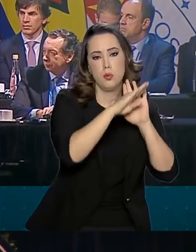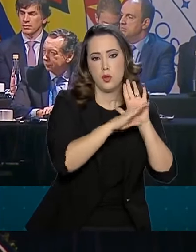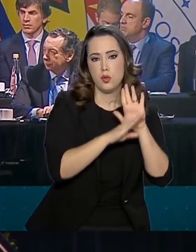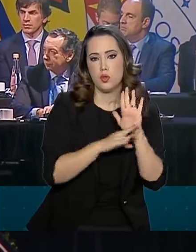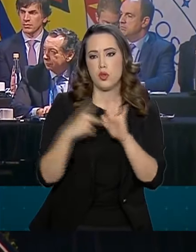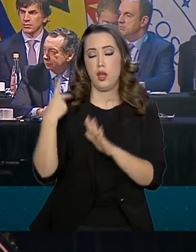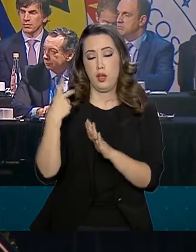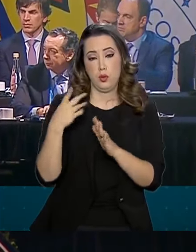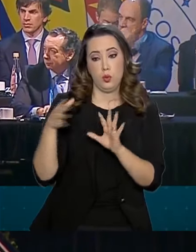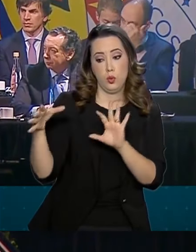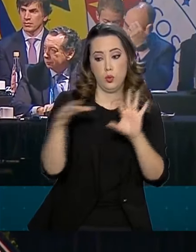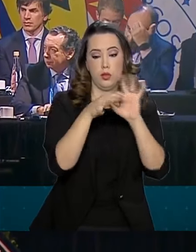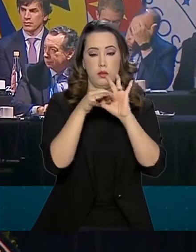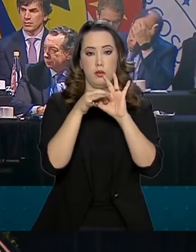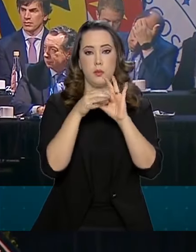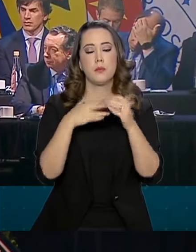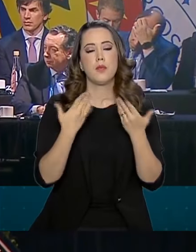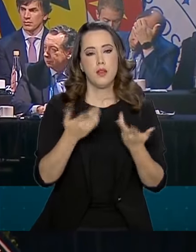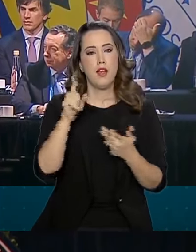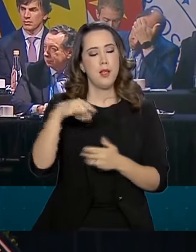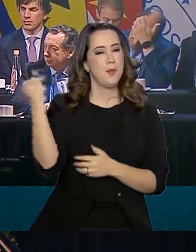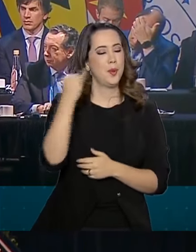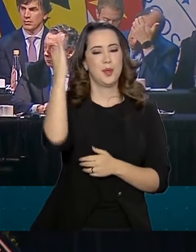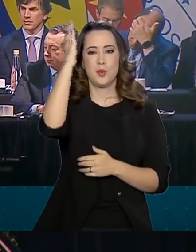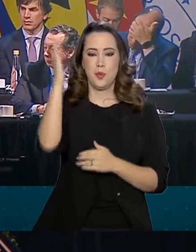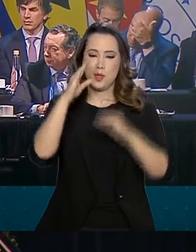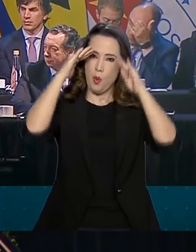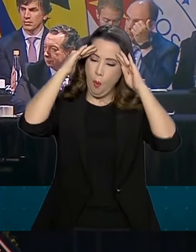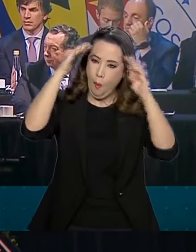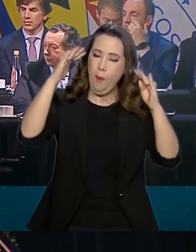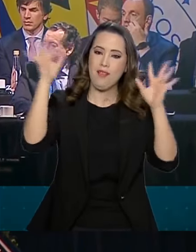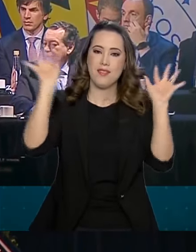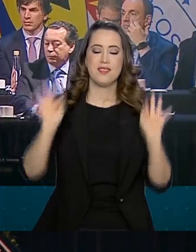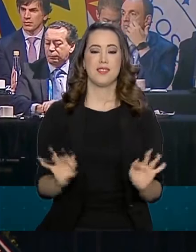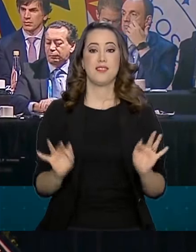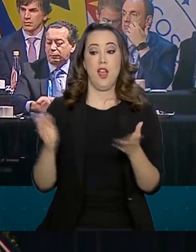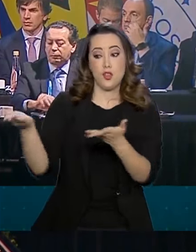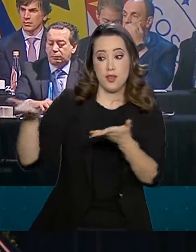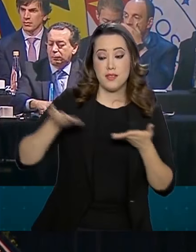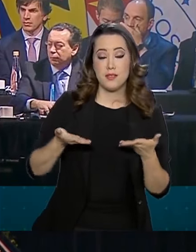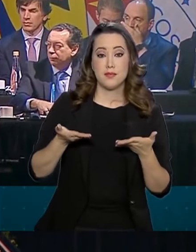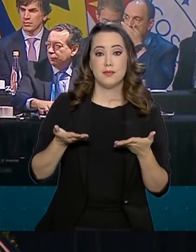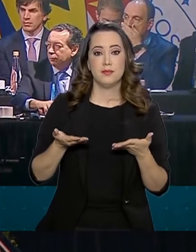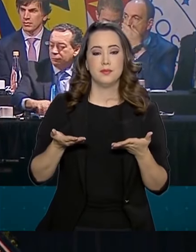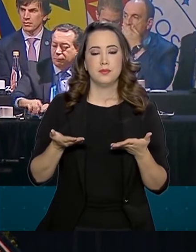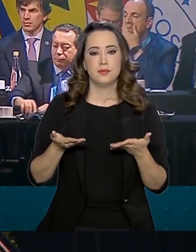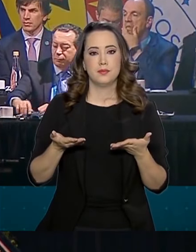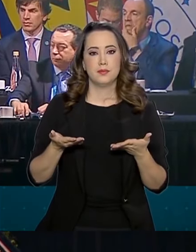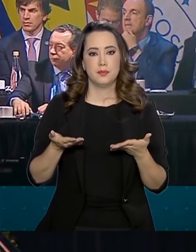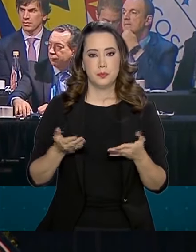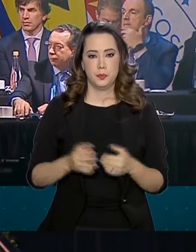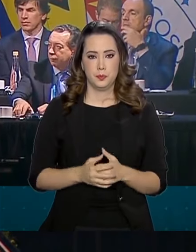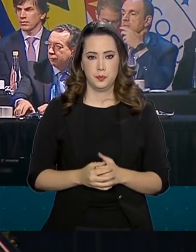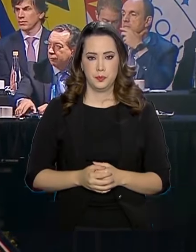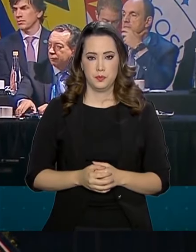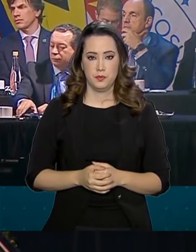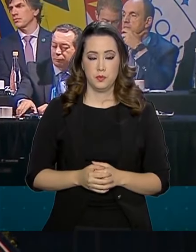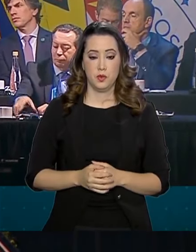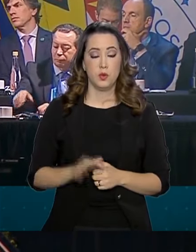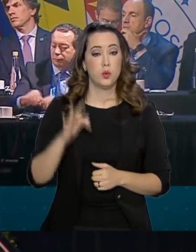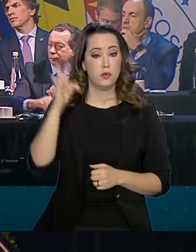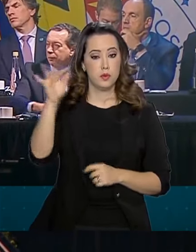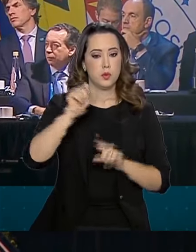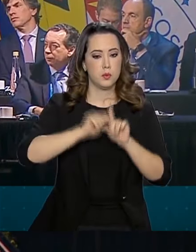Será uma enorme honra e satisfação para o Brasil recebê-lo nos